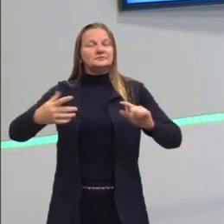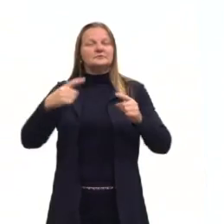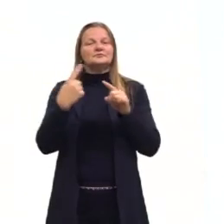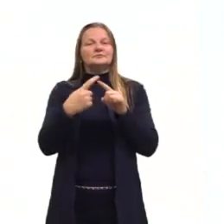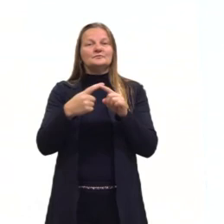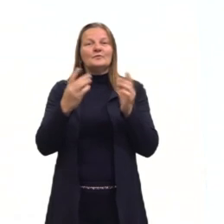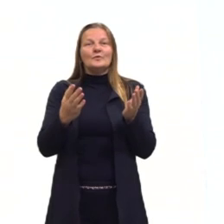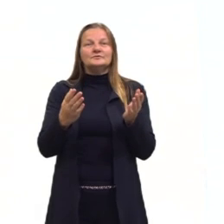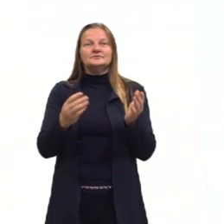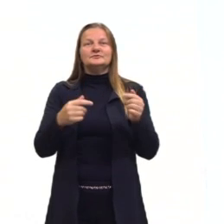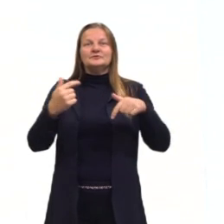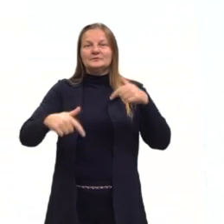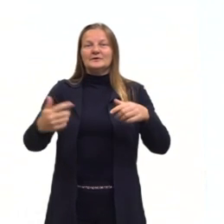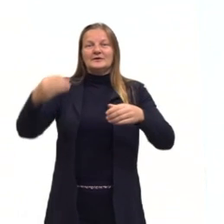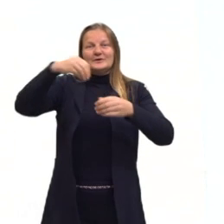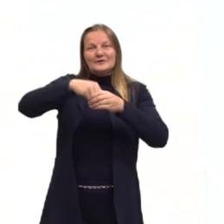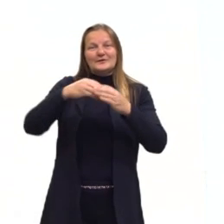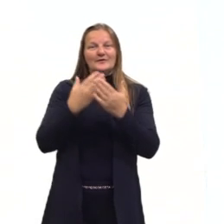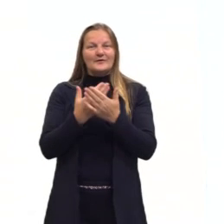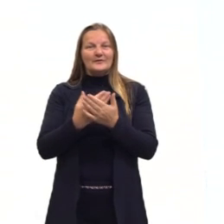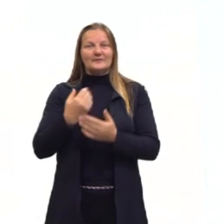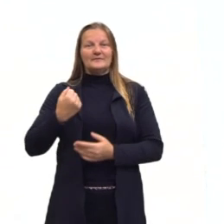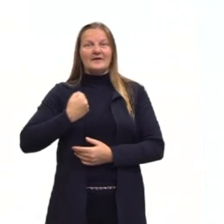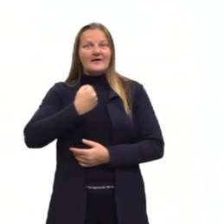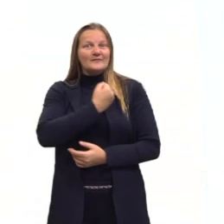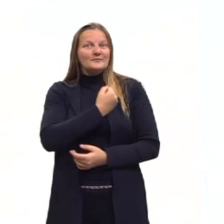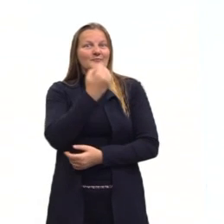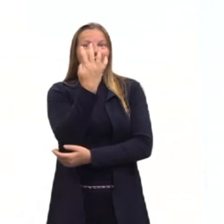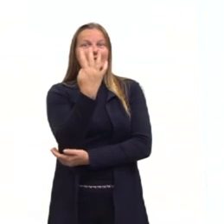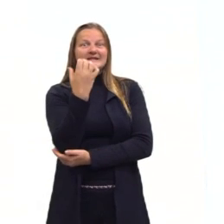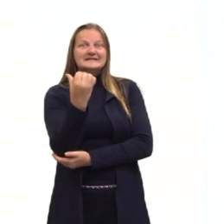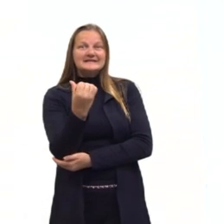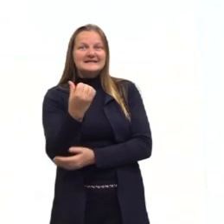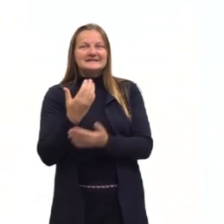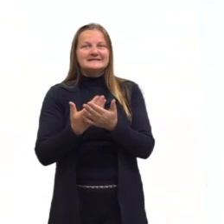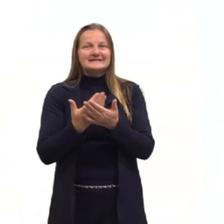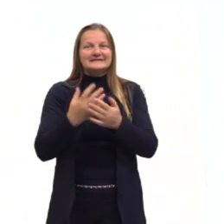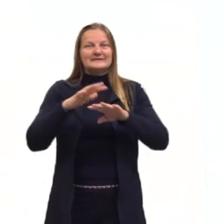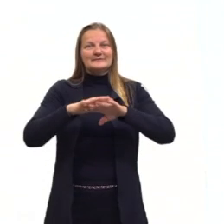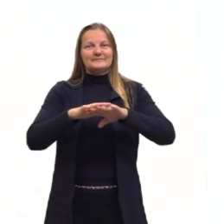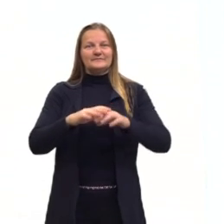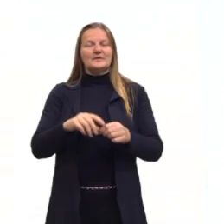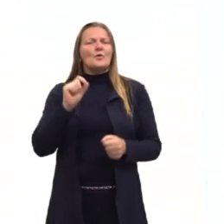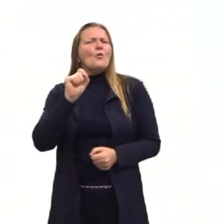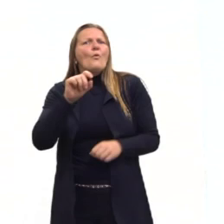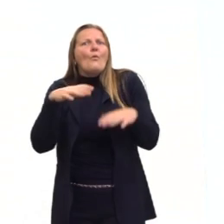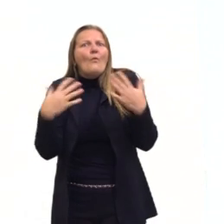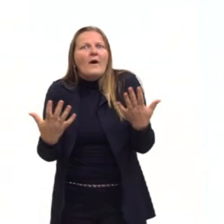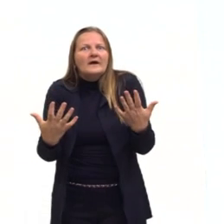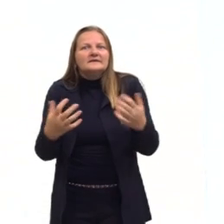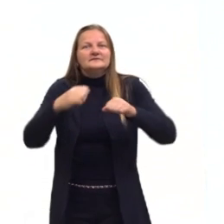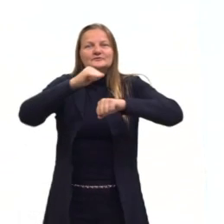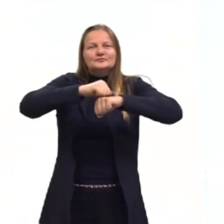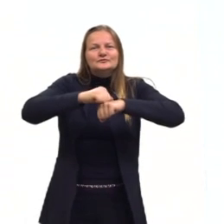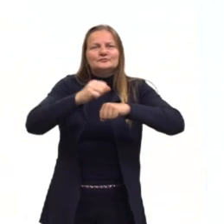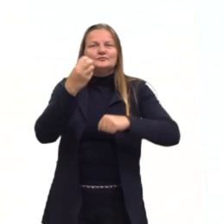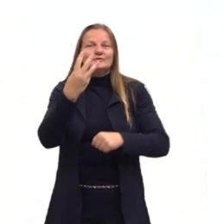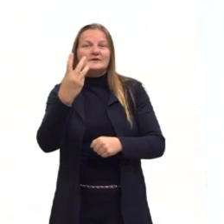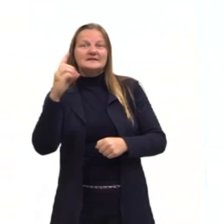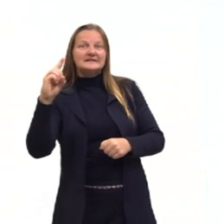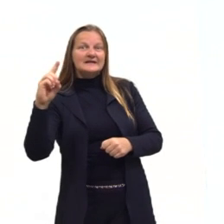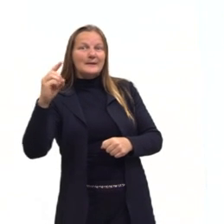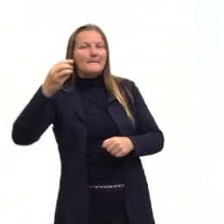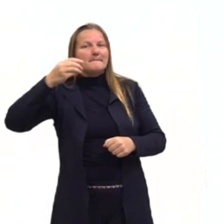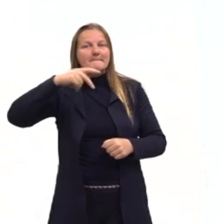hoje nós vamos trabalhar na nossa aula de número 46. Quais são os sólidos de Platão? Vocês